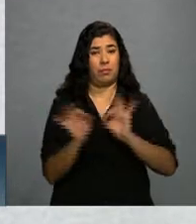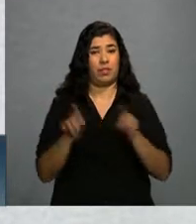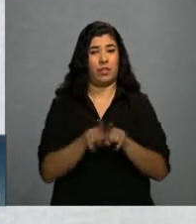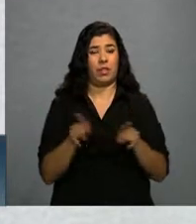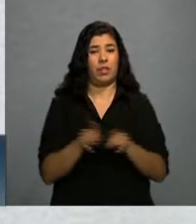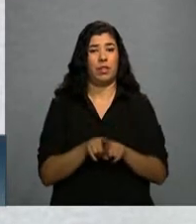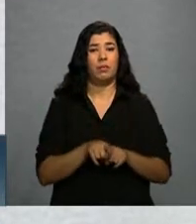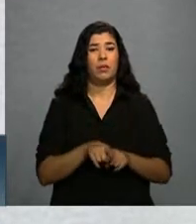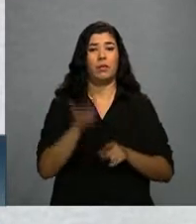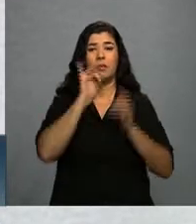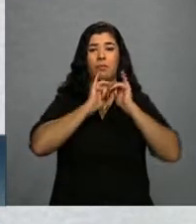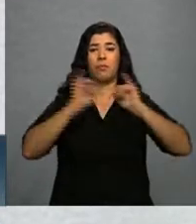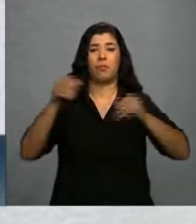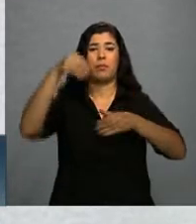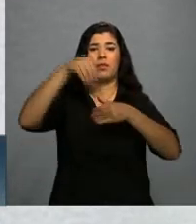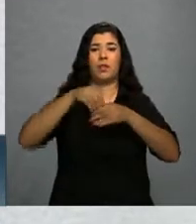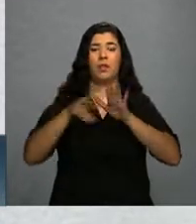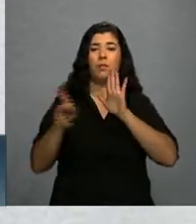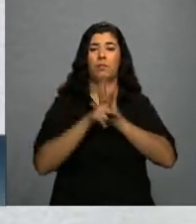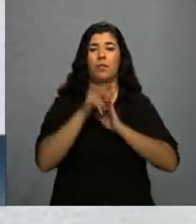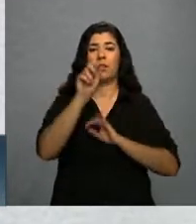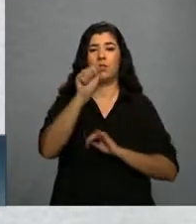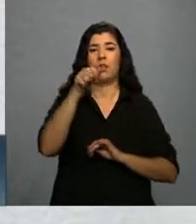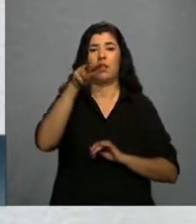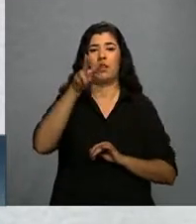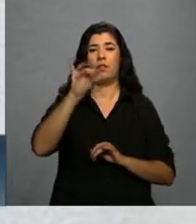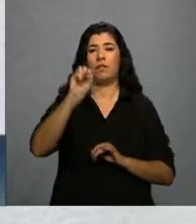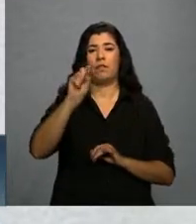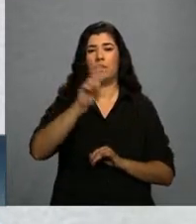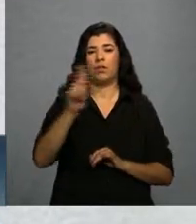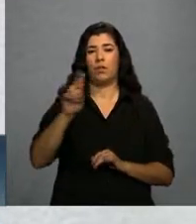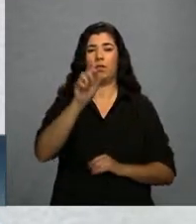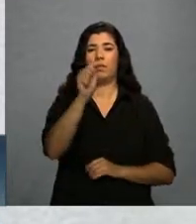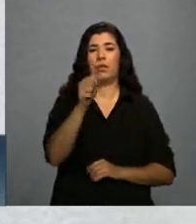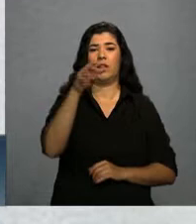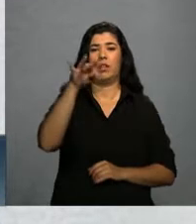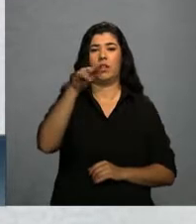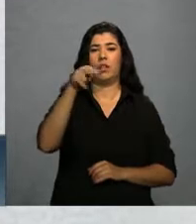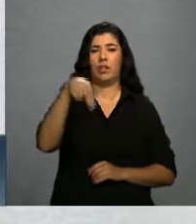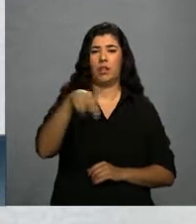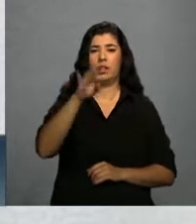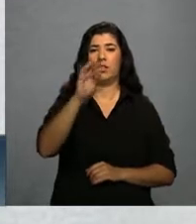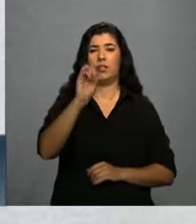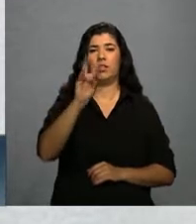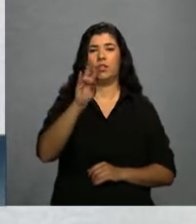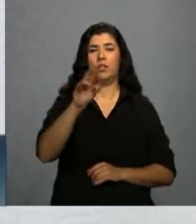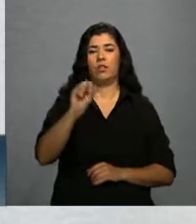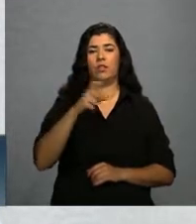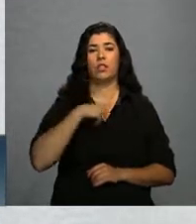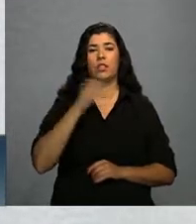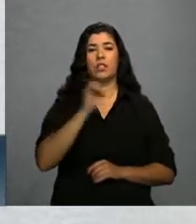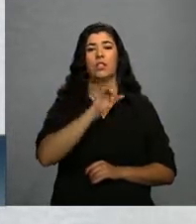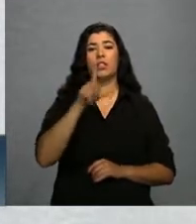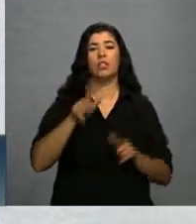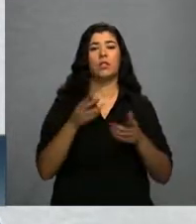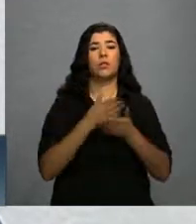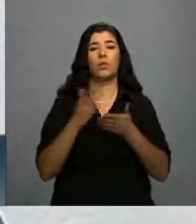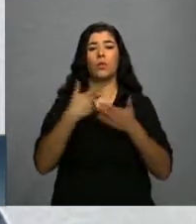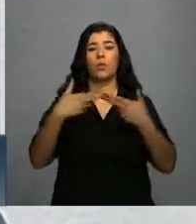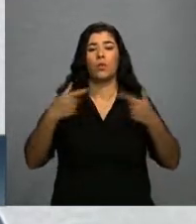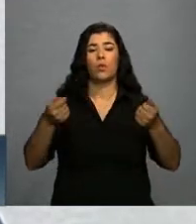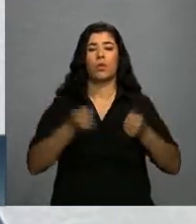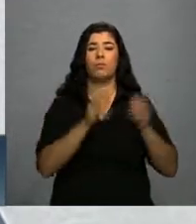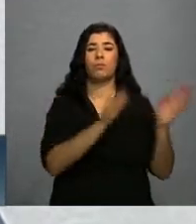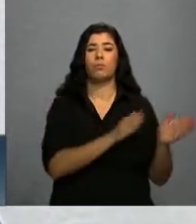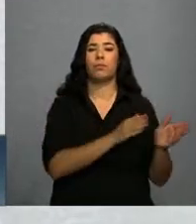sistema de notificação da Anvisa, que é o Notivisa. Então, caso haja qualquer tipo de reação transfusional, o sistema já vai estar parametrizado